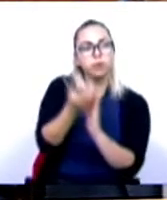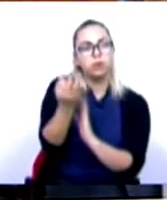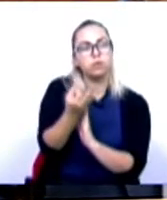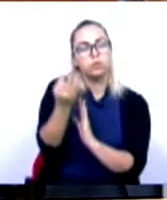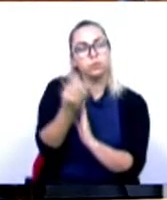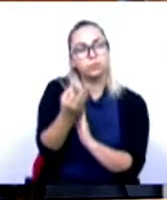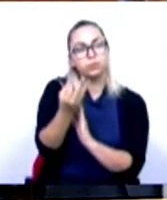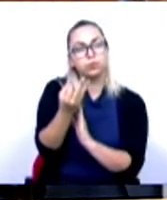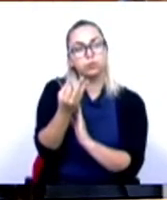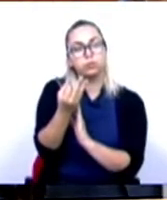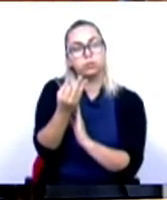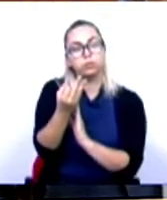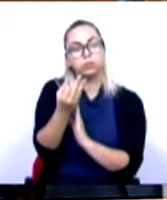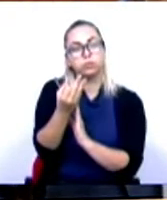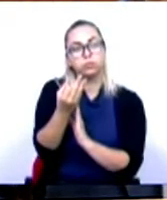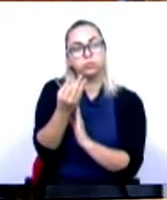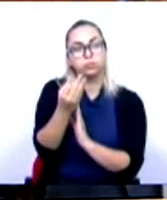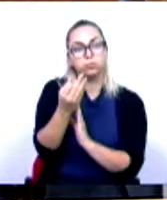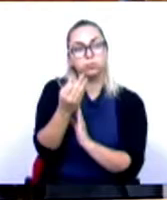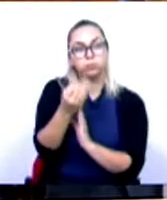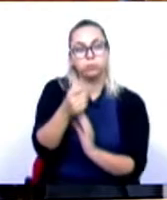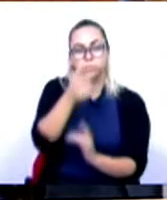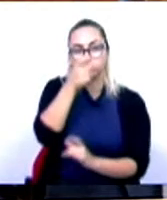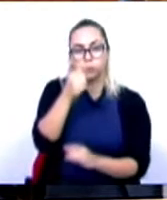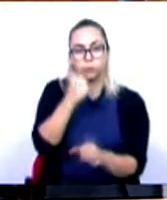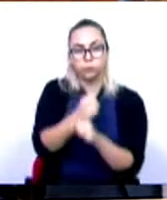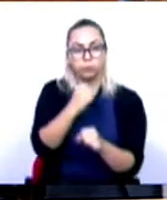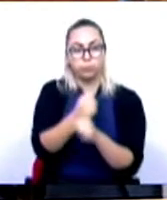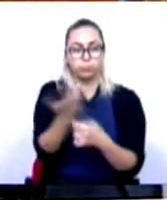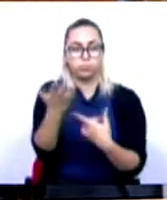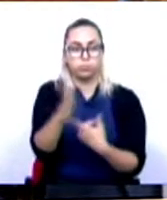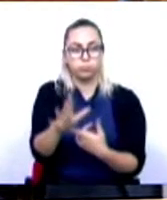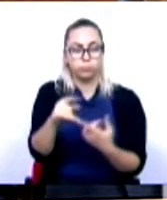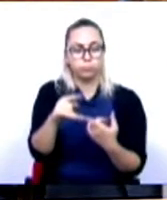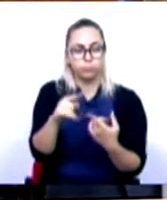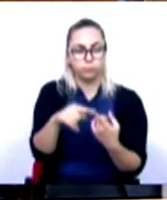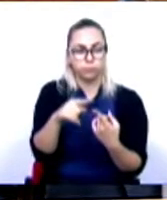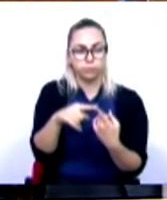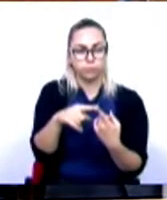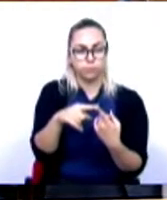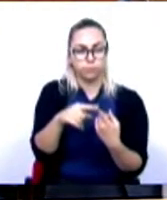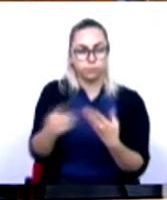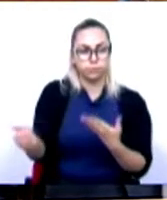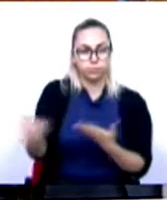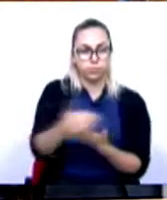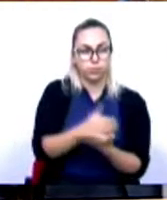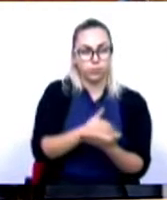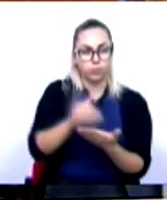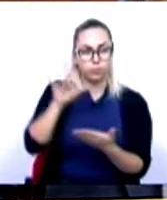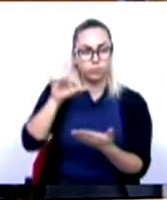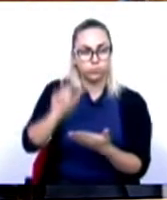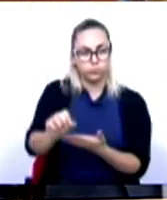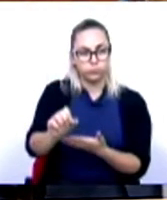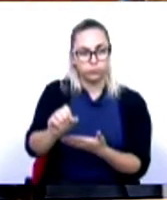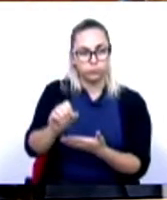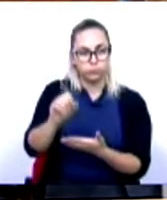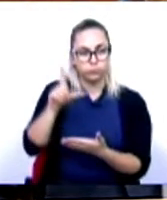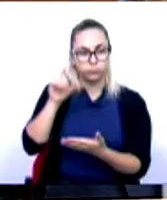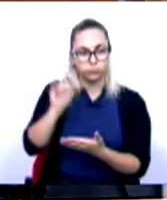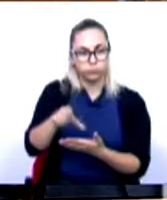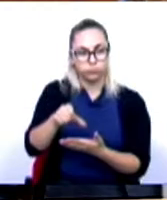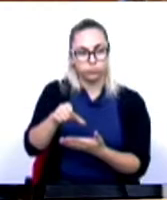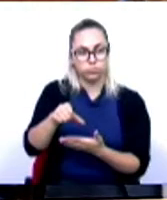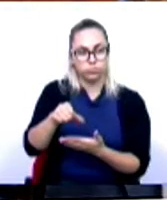insolubridade para os trabalhadores, designadamente, da recolha dos resíduos sólidos nos municípios.